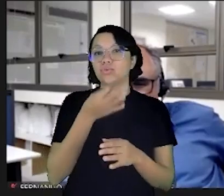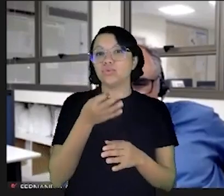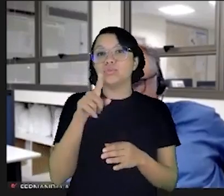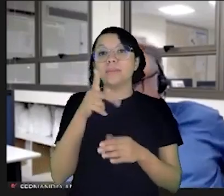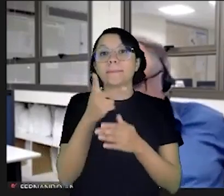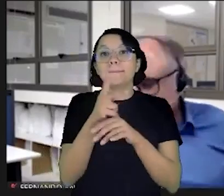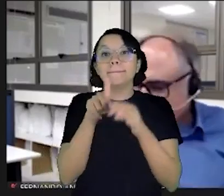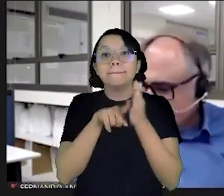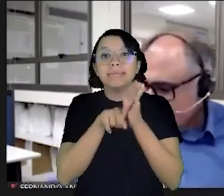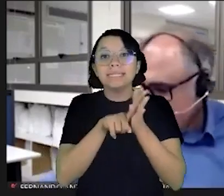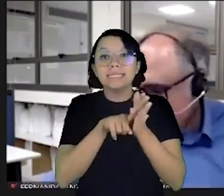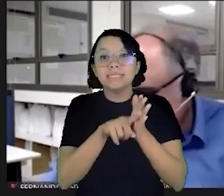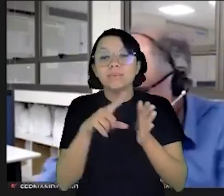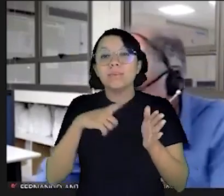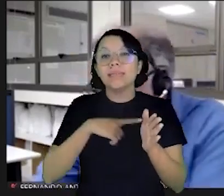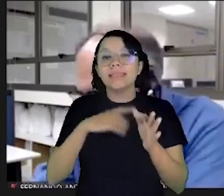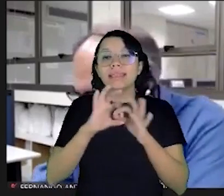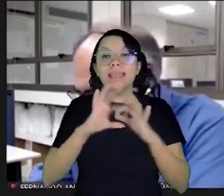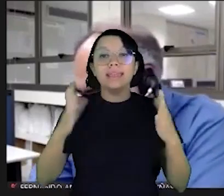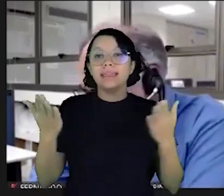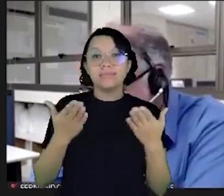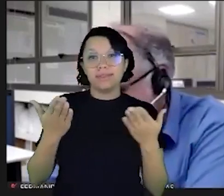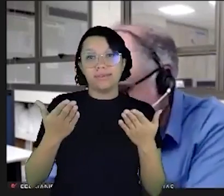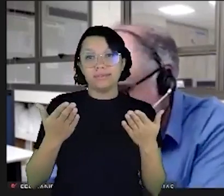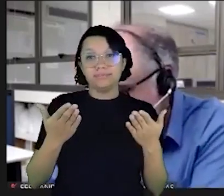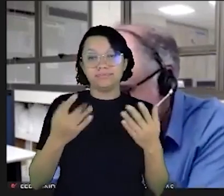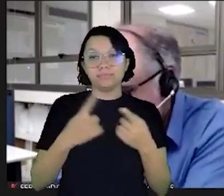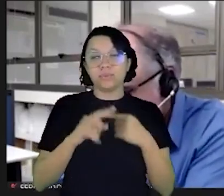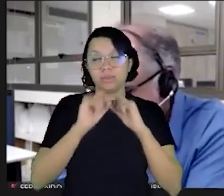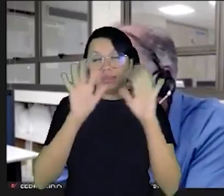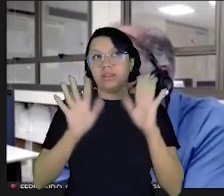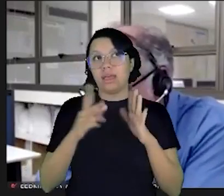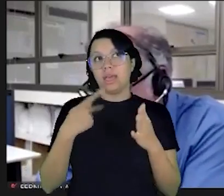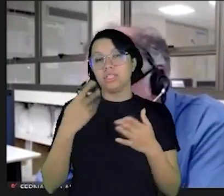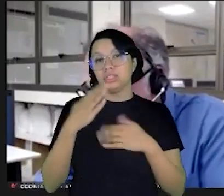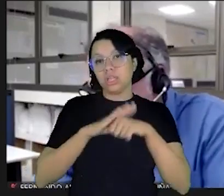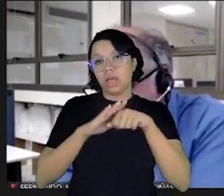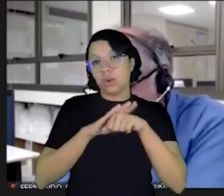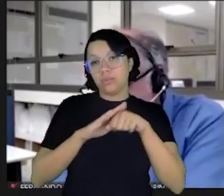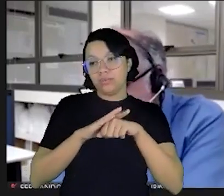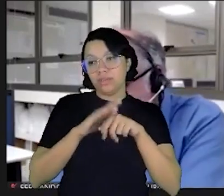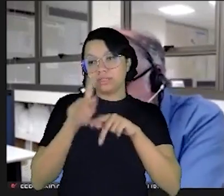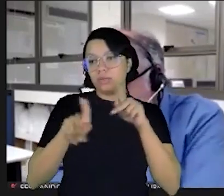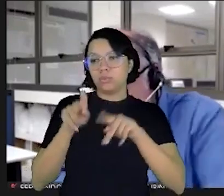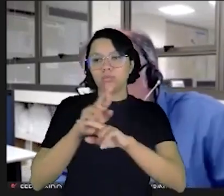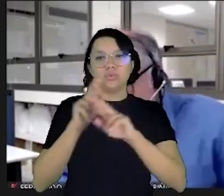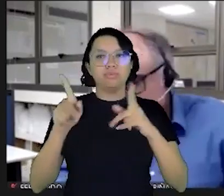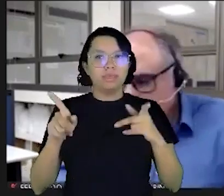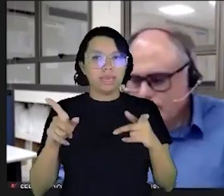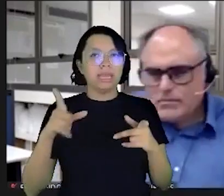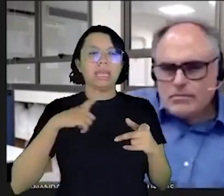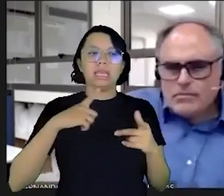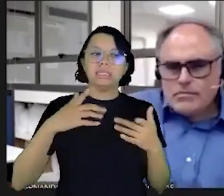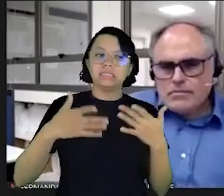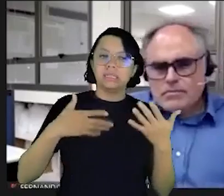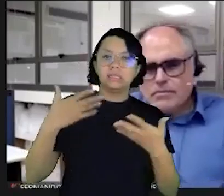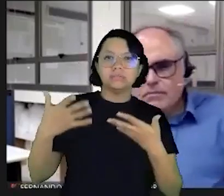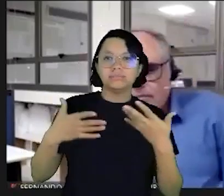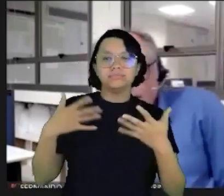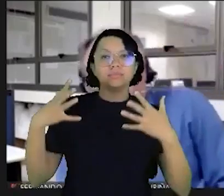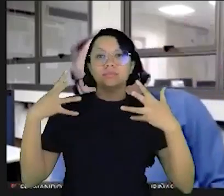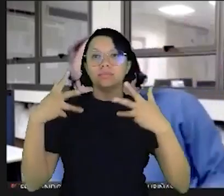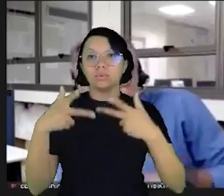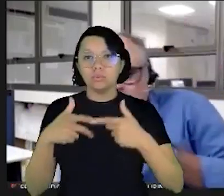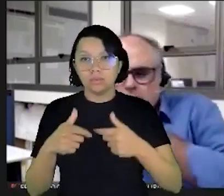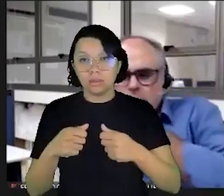interessante eu sugiro que você pesquise o que existe disponível porque claro a gente está conversando agora com um público diferenciado um